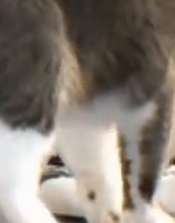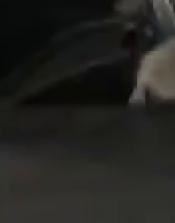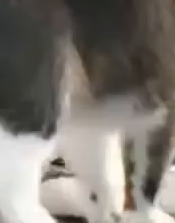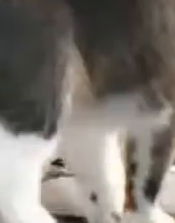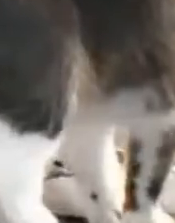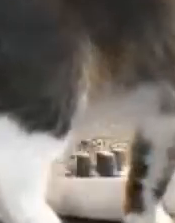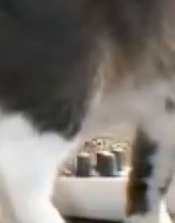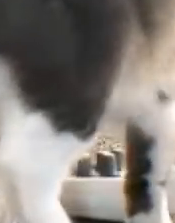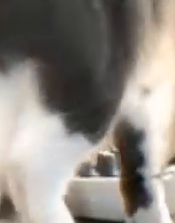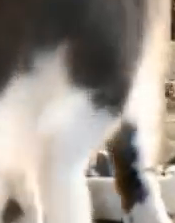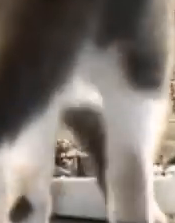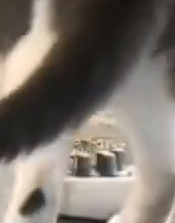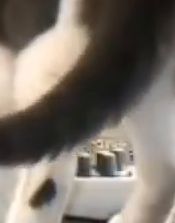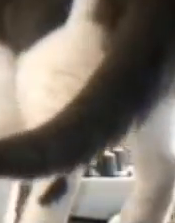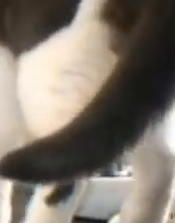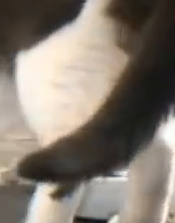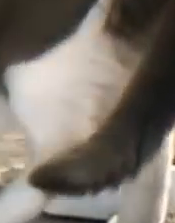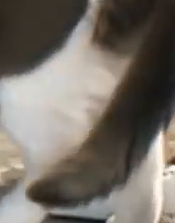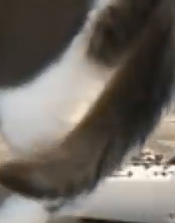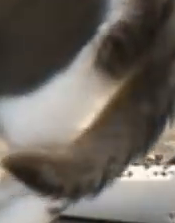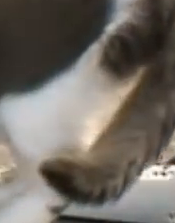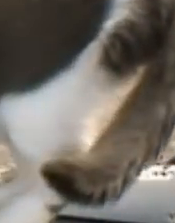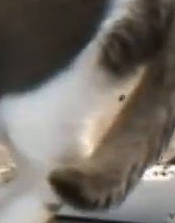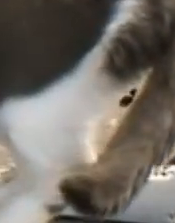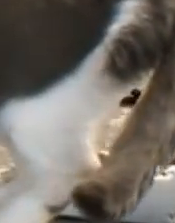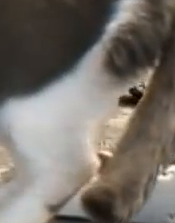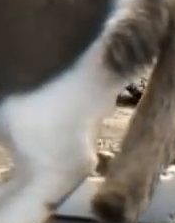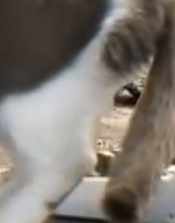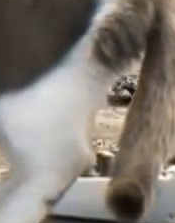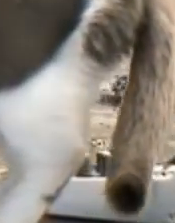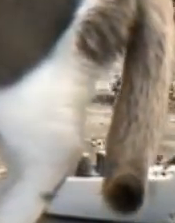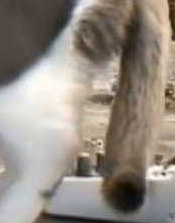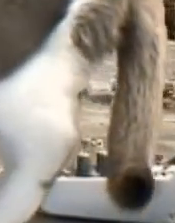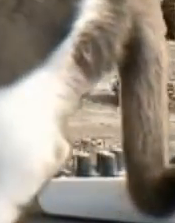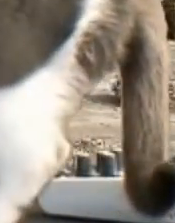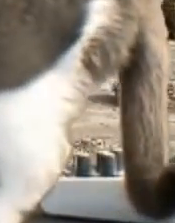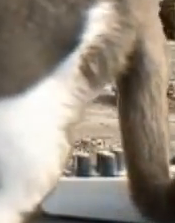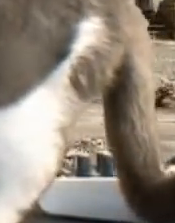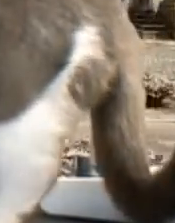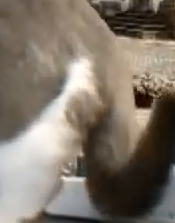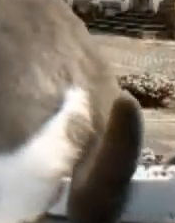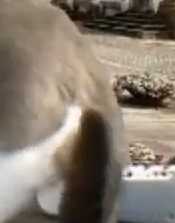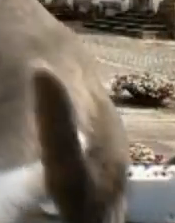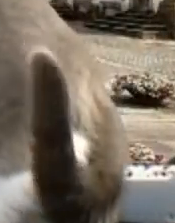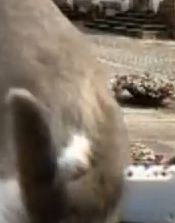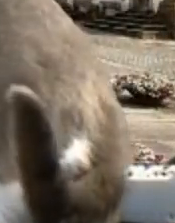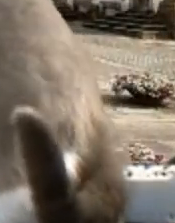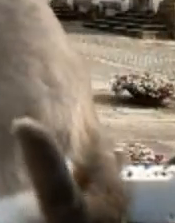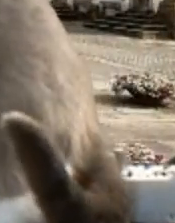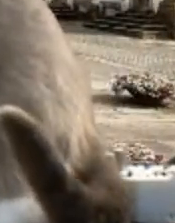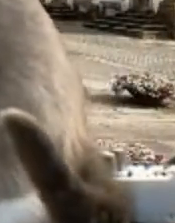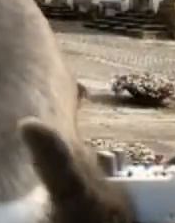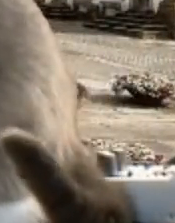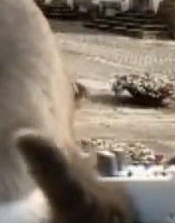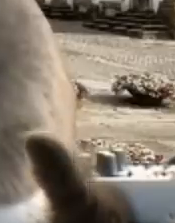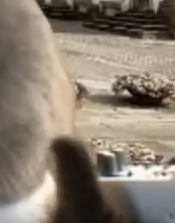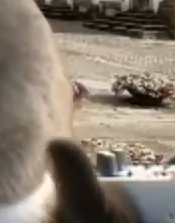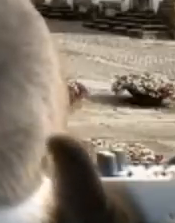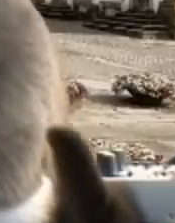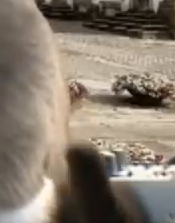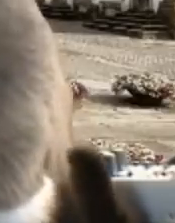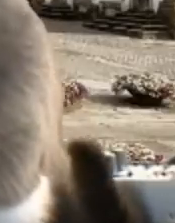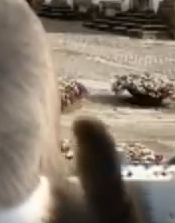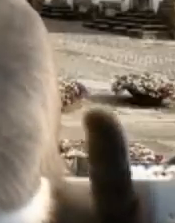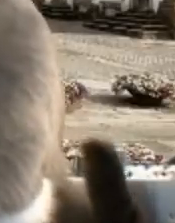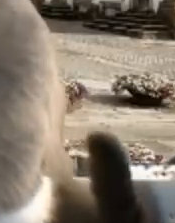quer conformar as mentes das crianças. Boa noite a todos. Daqui a nada vamos ter um debate péssimo.